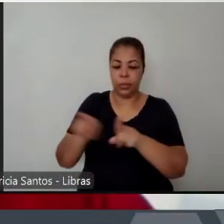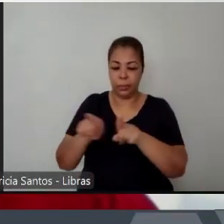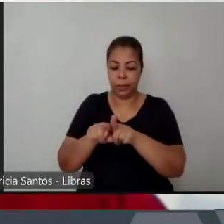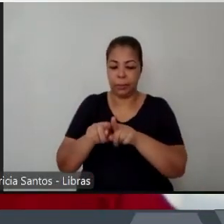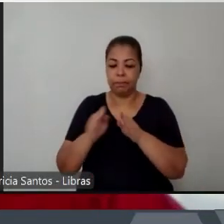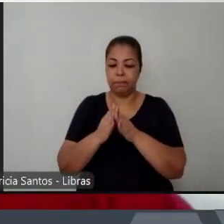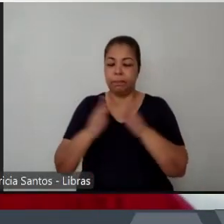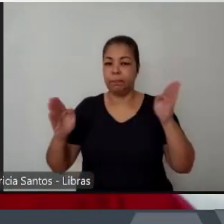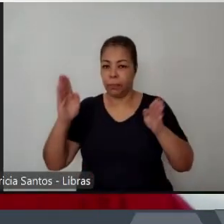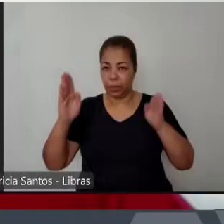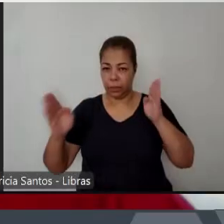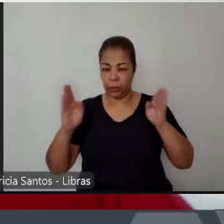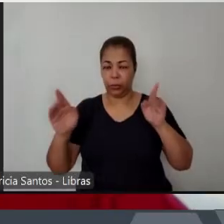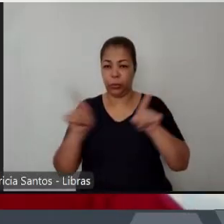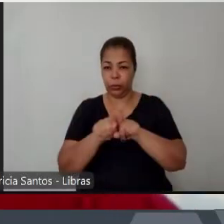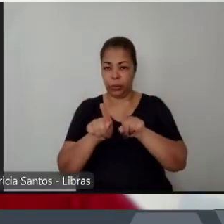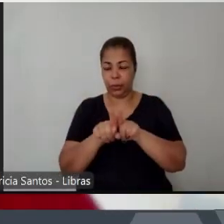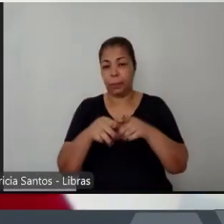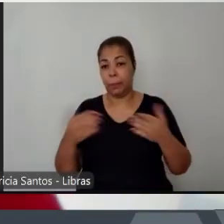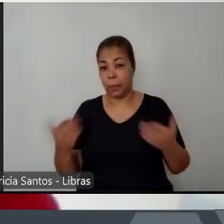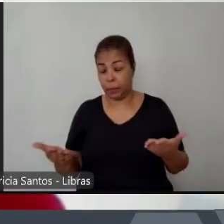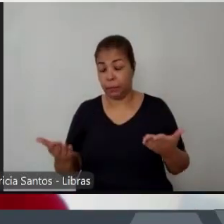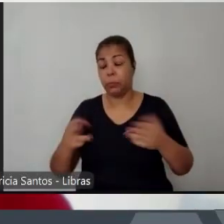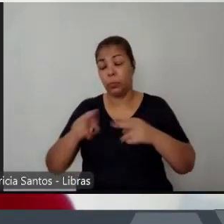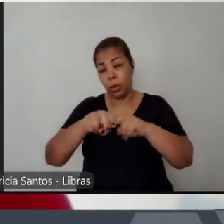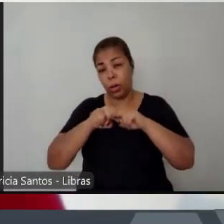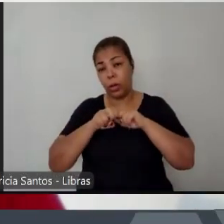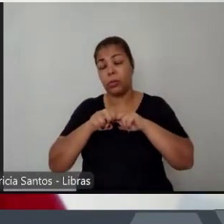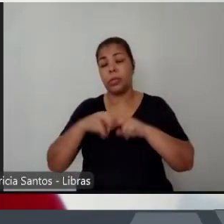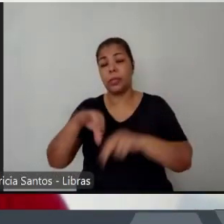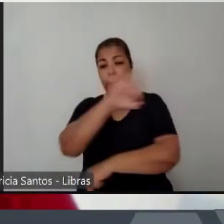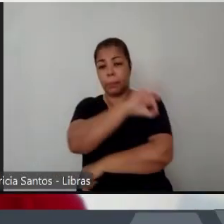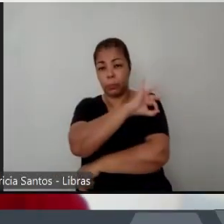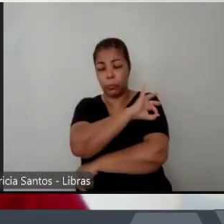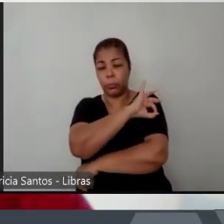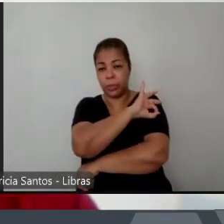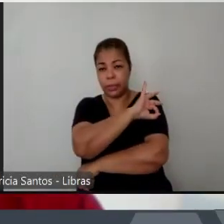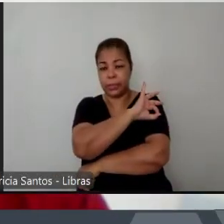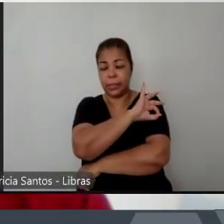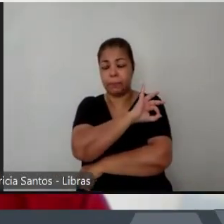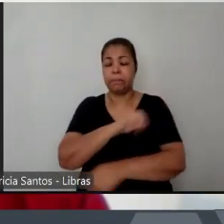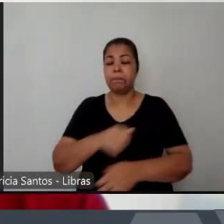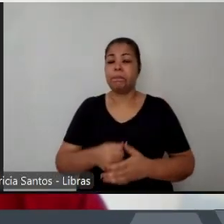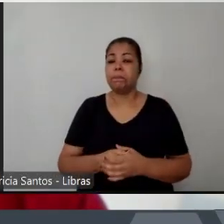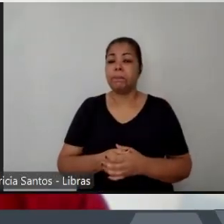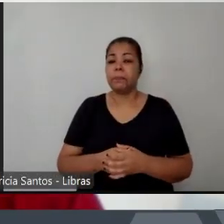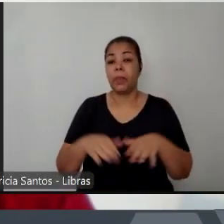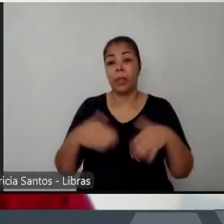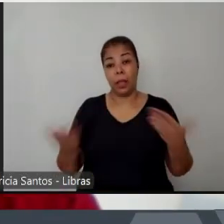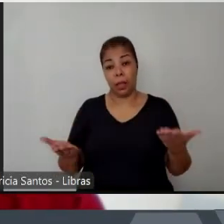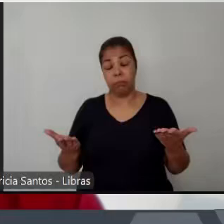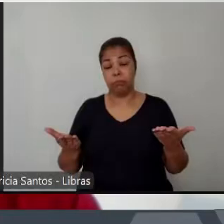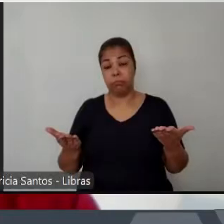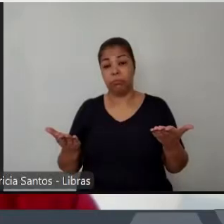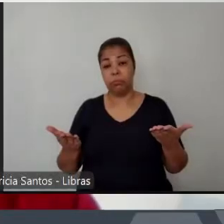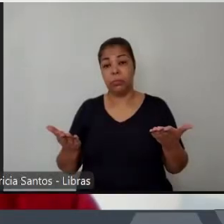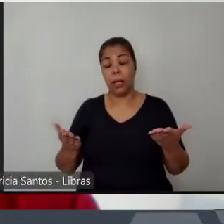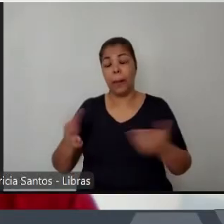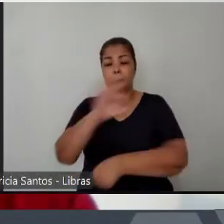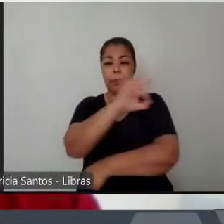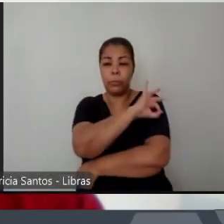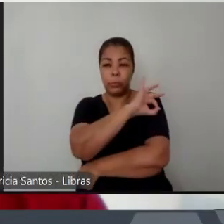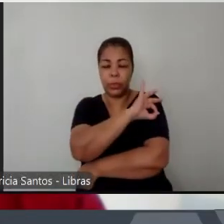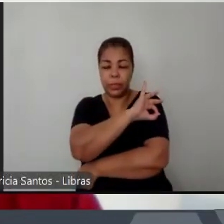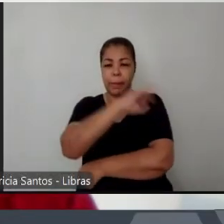com a formação da polícia militar. Até então, as polícias brasileiras, de cidades médias,